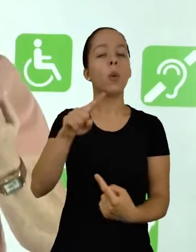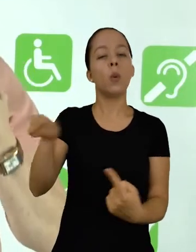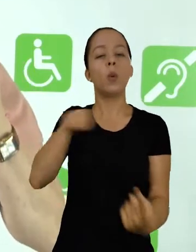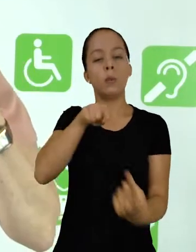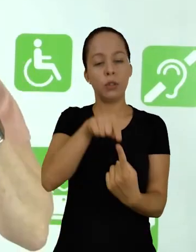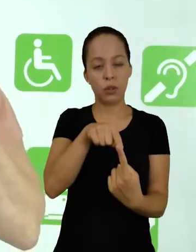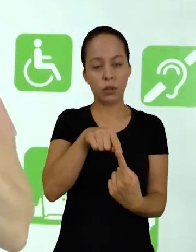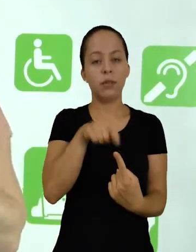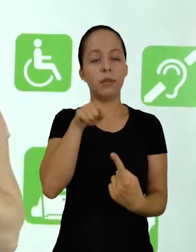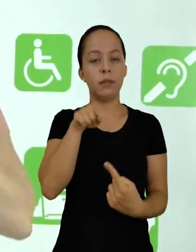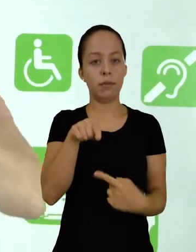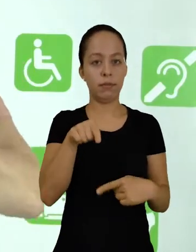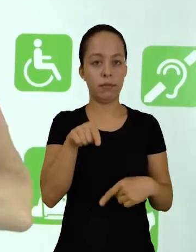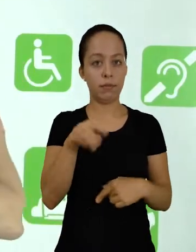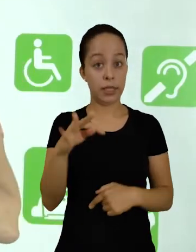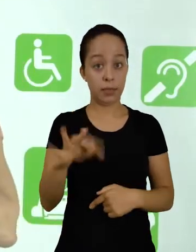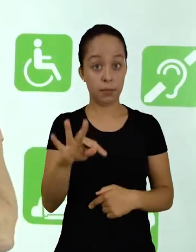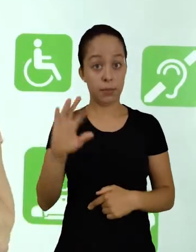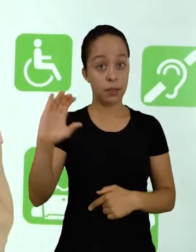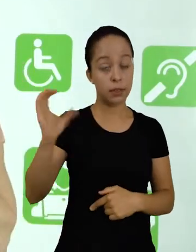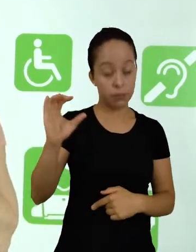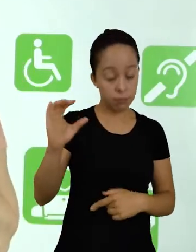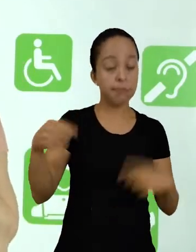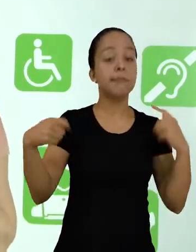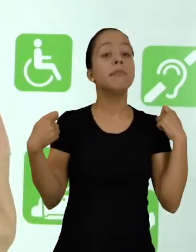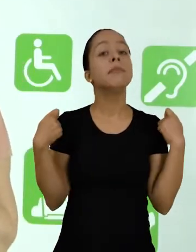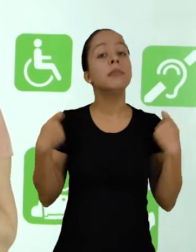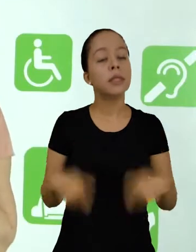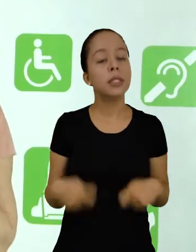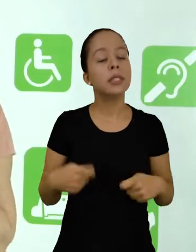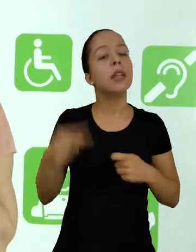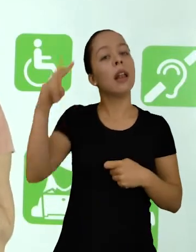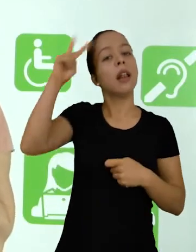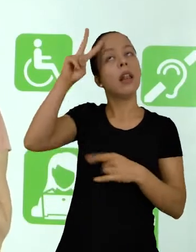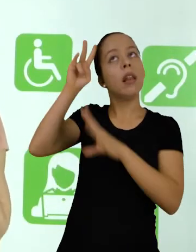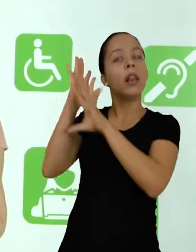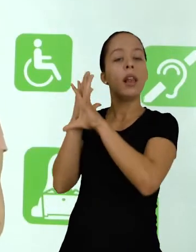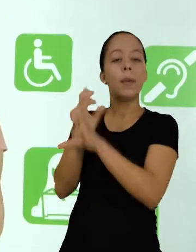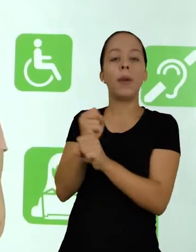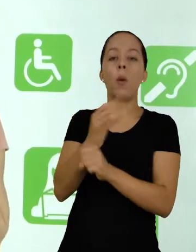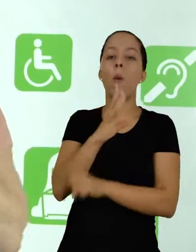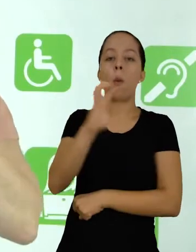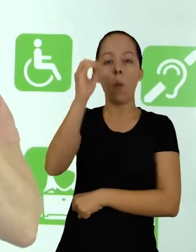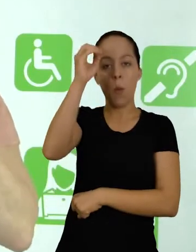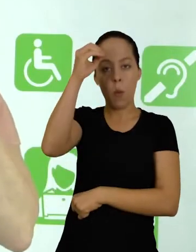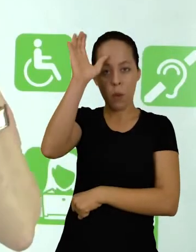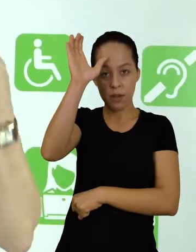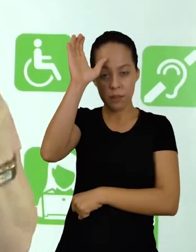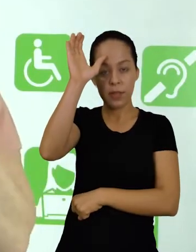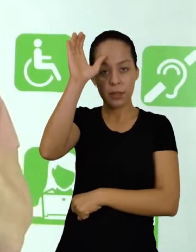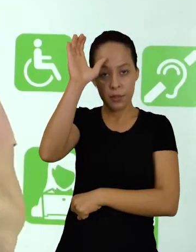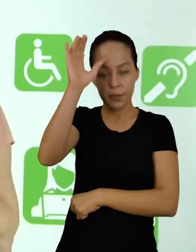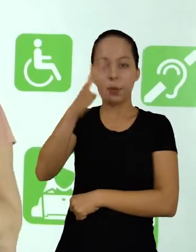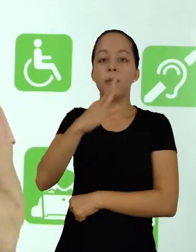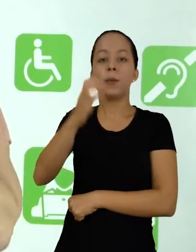deste trabalho científico é recuperar o conhecimento, é a recuperação do